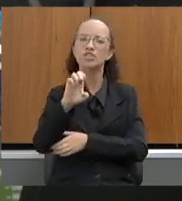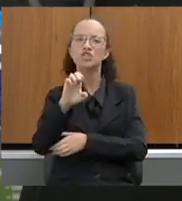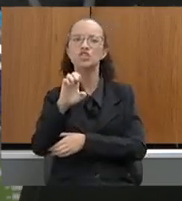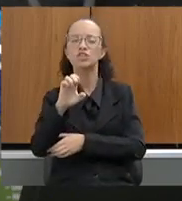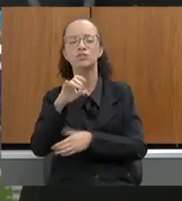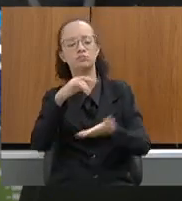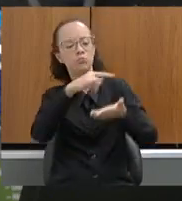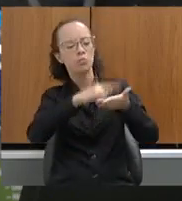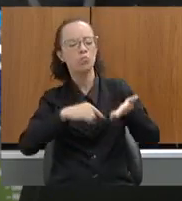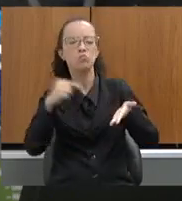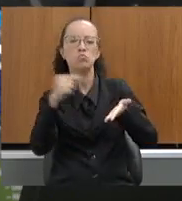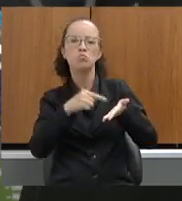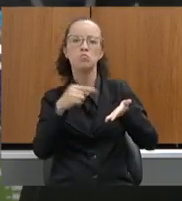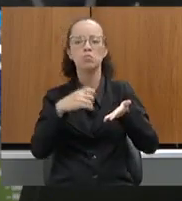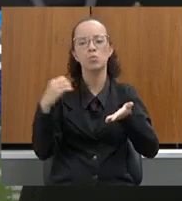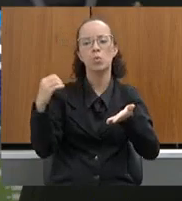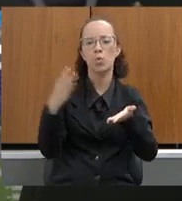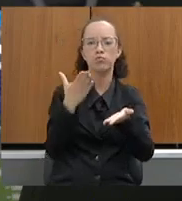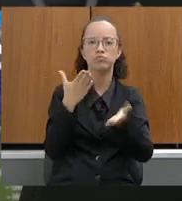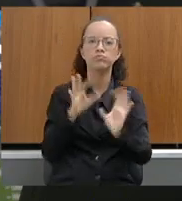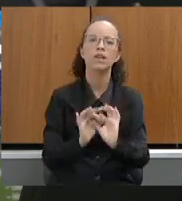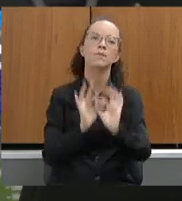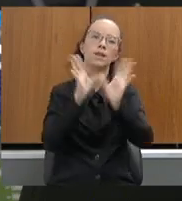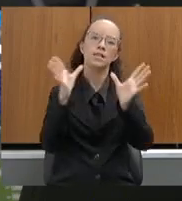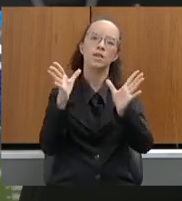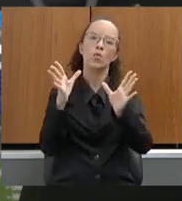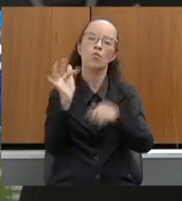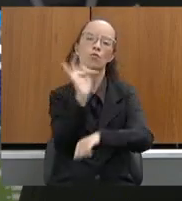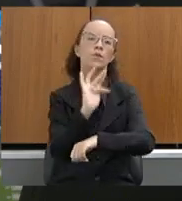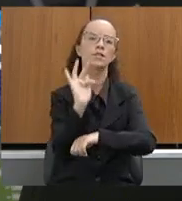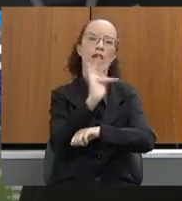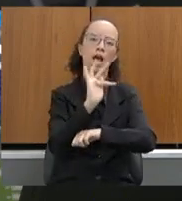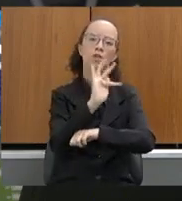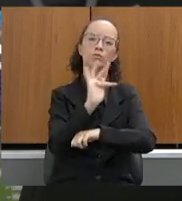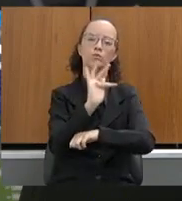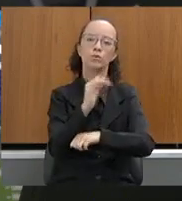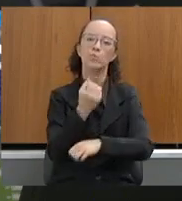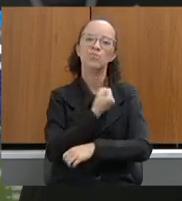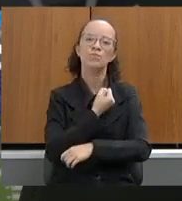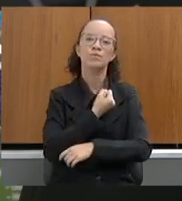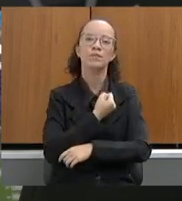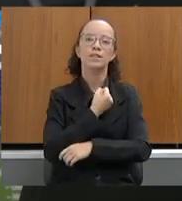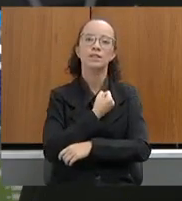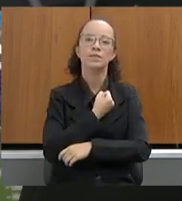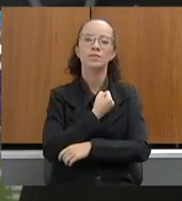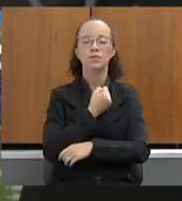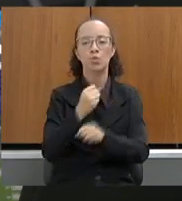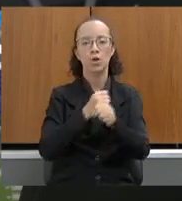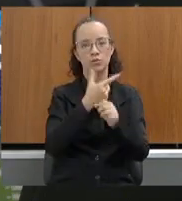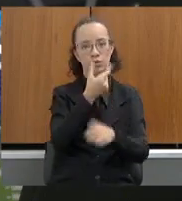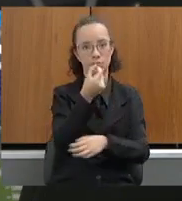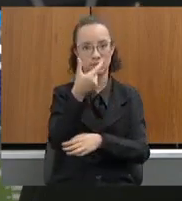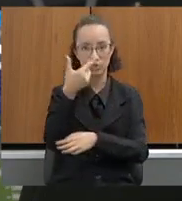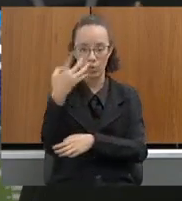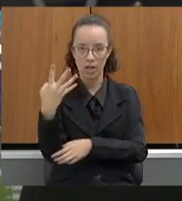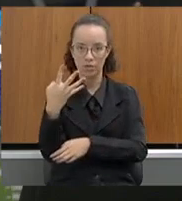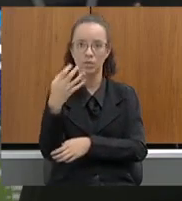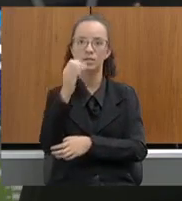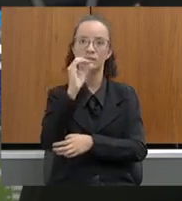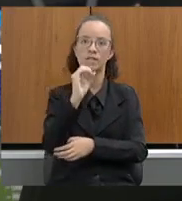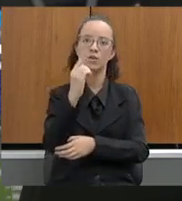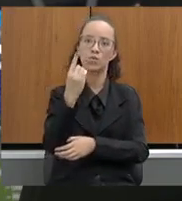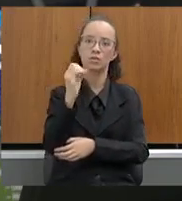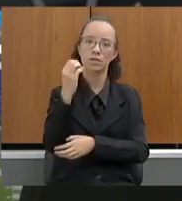documentos de um novo processo de licenciamento ambiental formalizado junto ao órgão sob o número SLA 2004-04-01